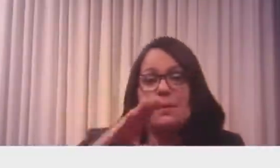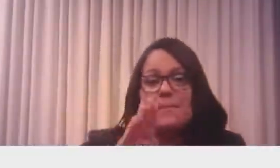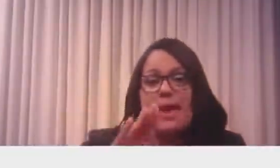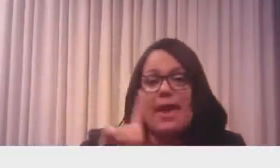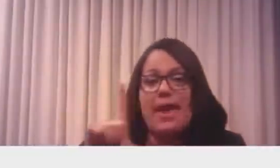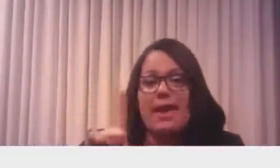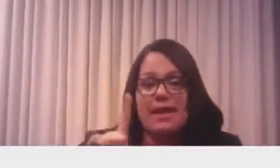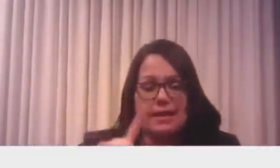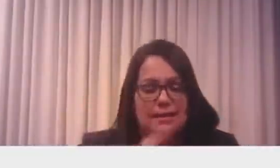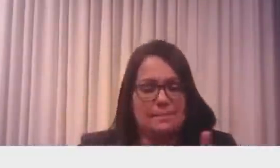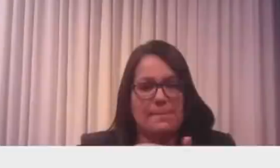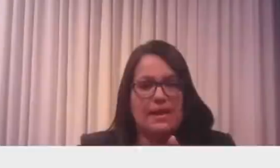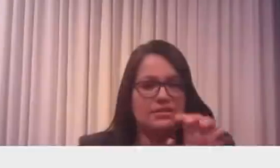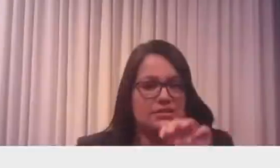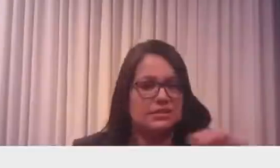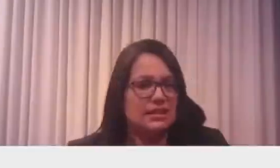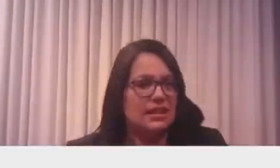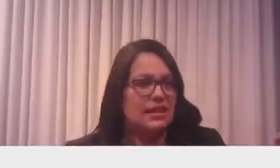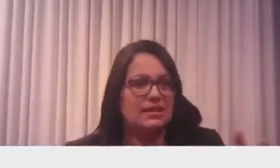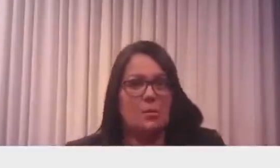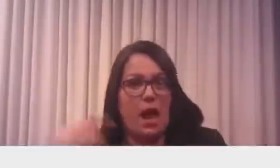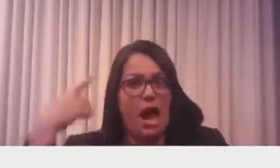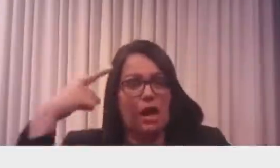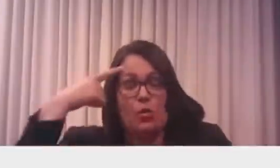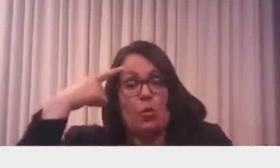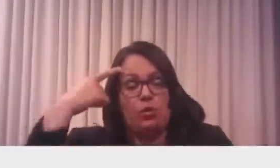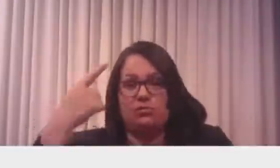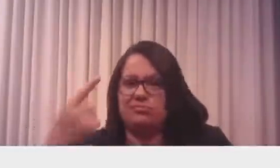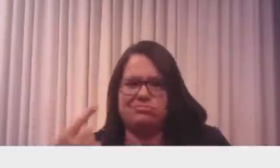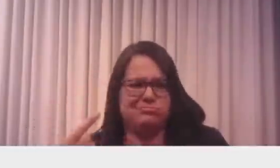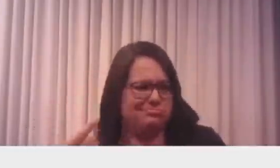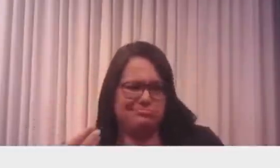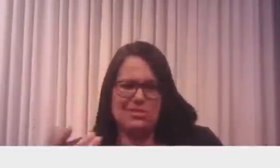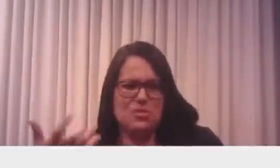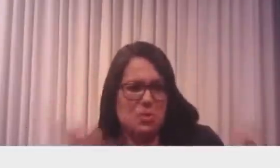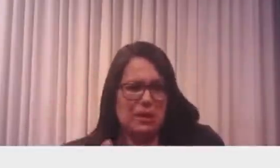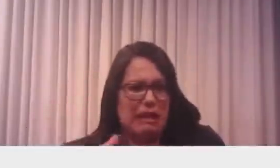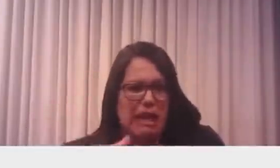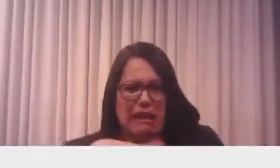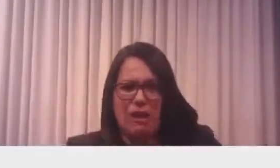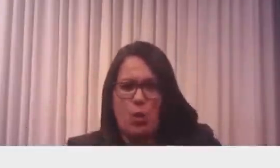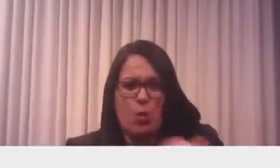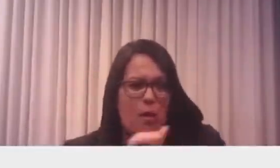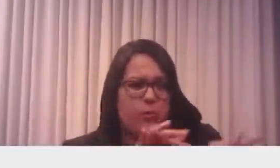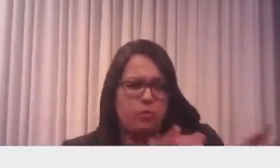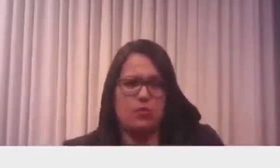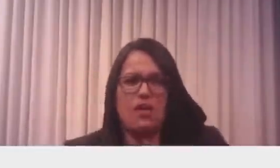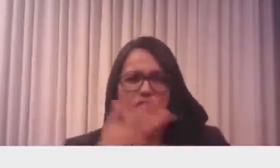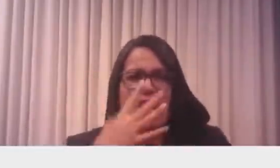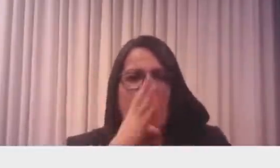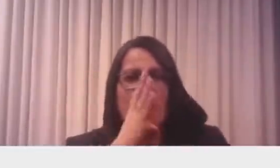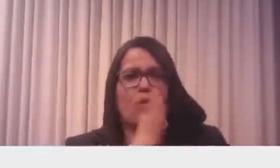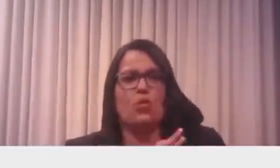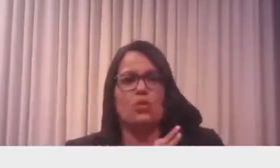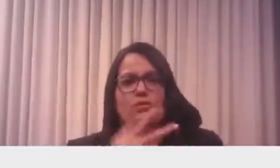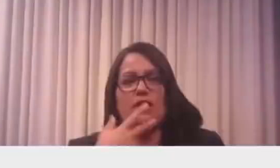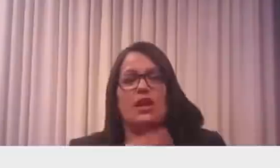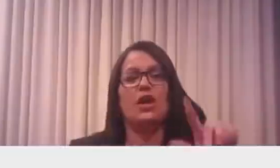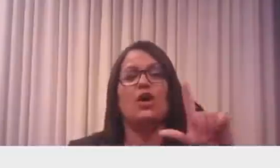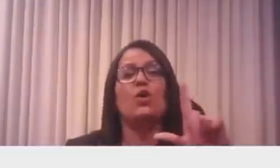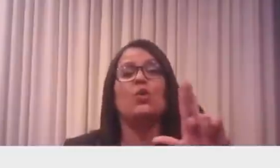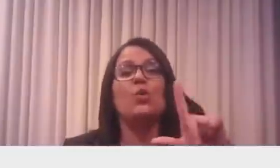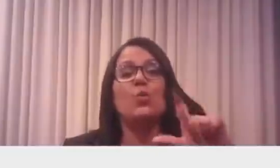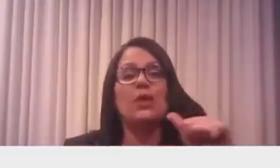um pessoal da esquerda aí, uns fanáticos. Não teve ninguém mais para a rua mais, acabou. E diz ainda que o Lula está em primeiro lugar em